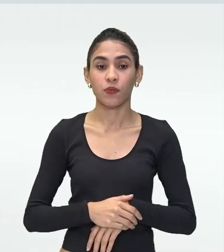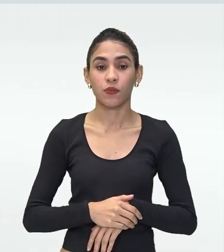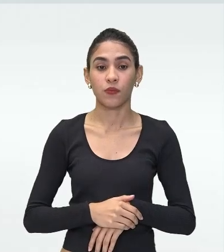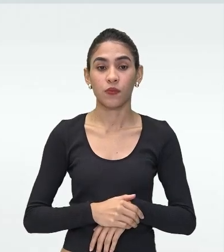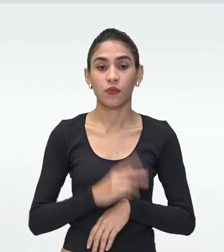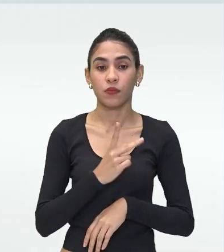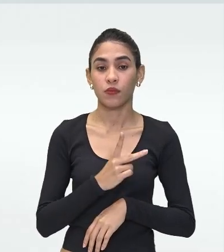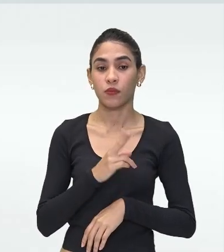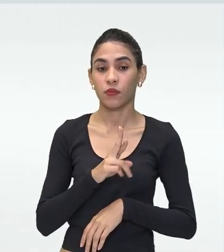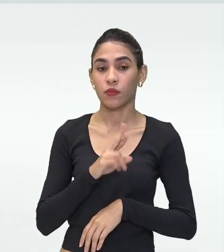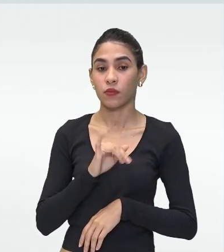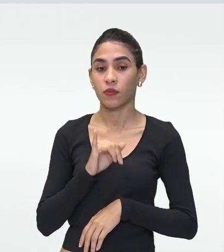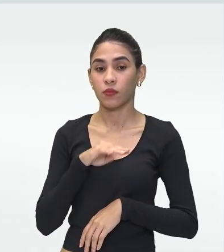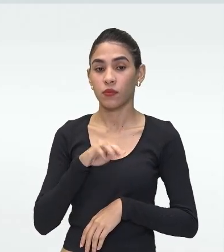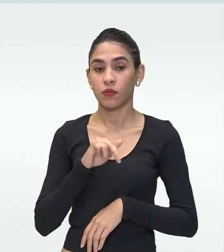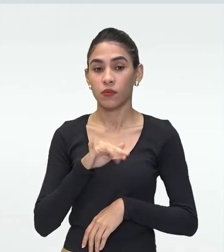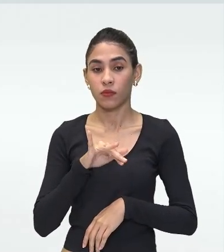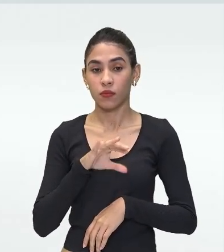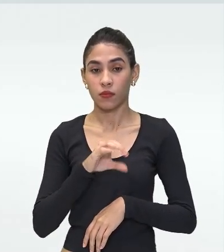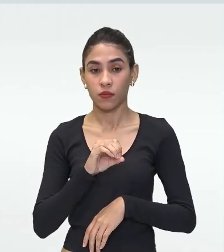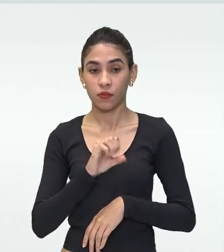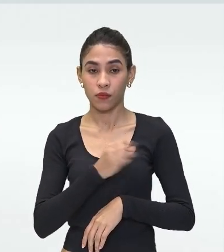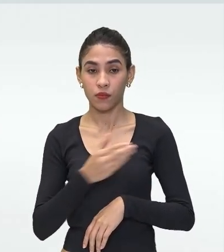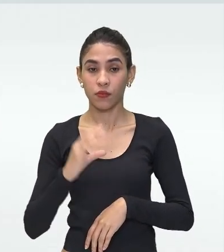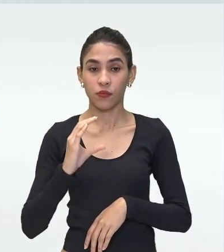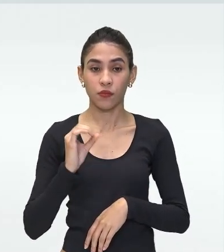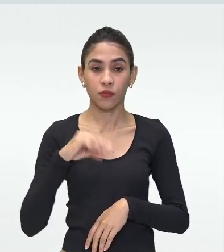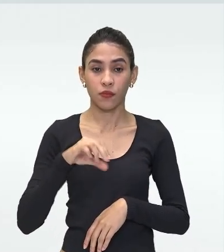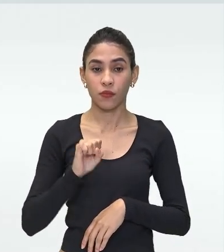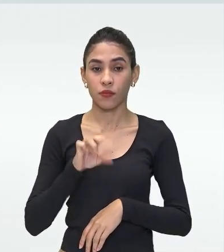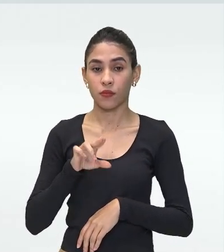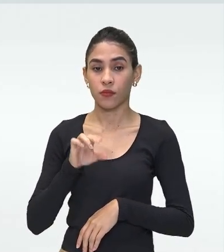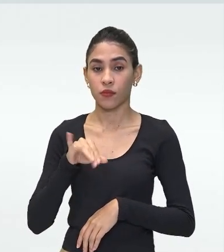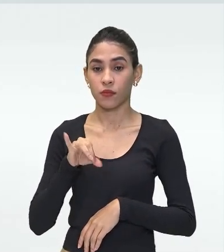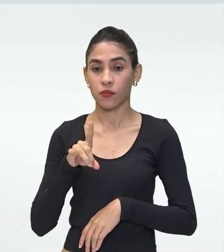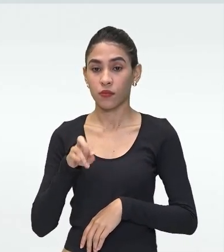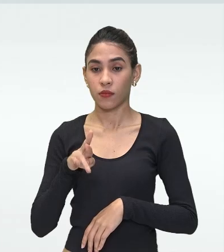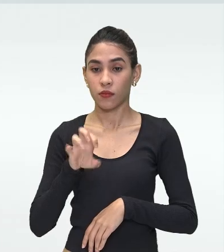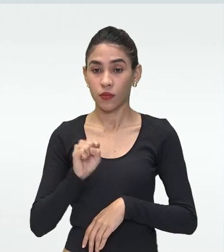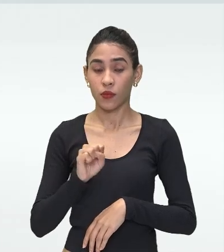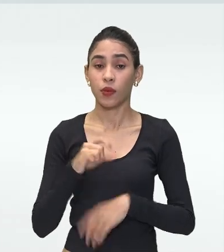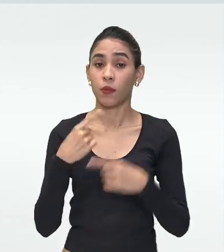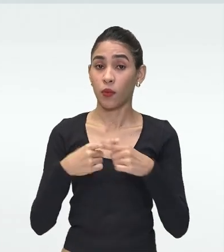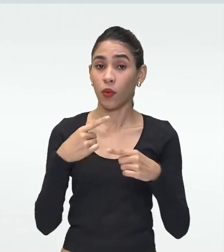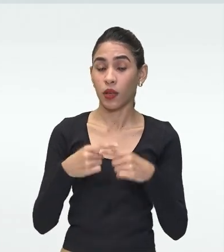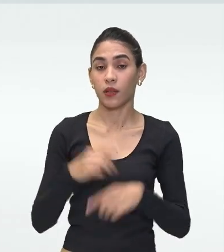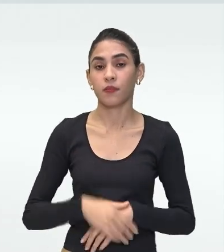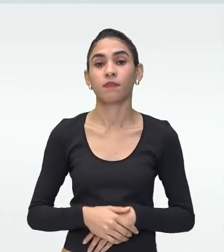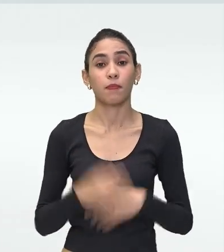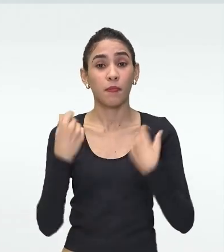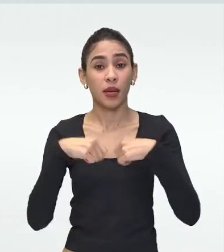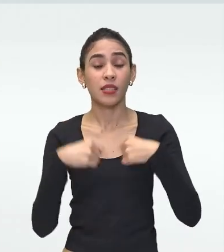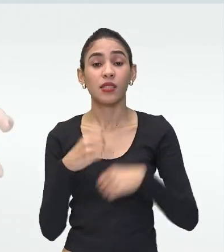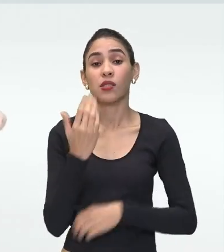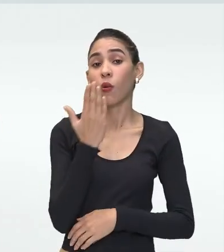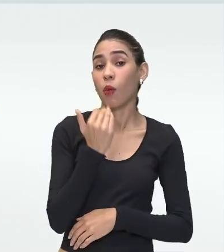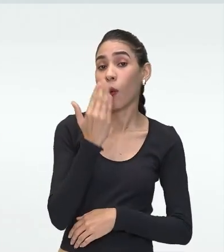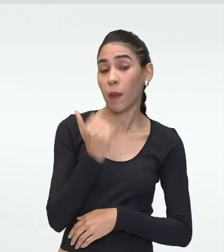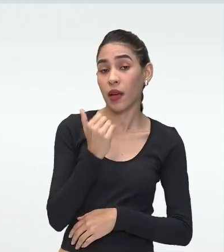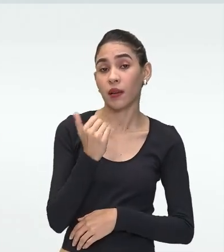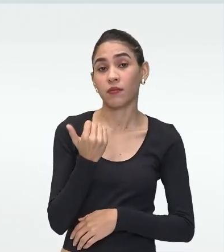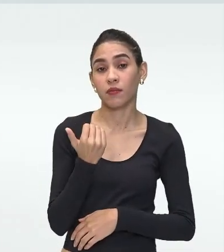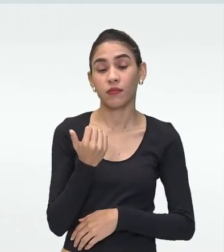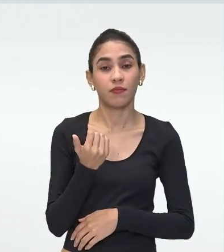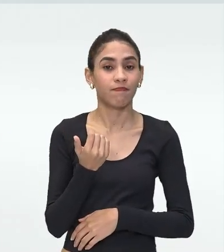primários Os consumidores primários Por que eles são consumidores? Porque eles precisam consumir Eles não conseguem